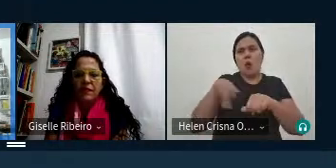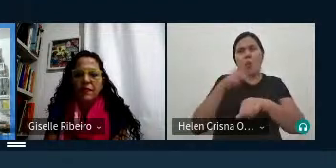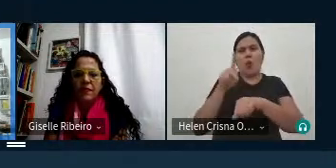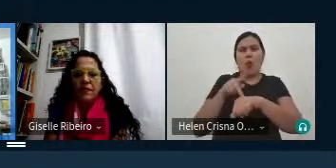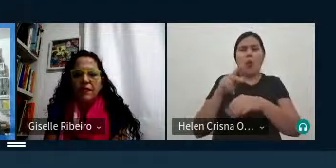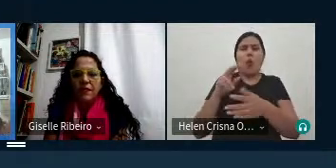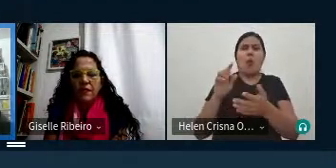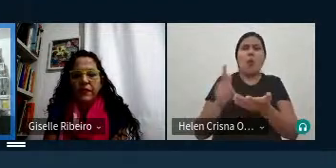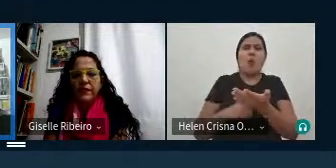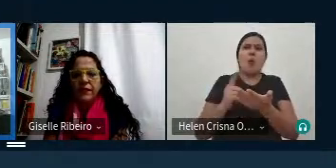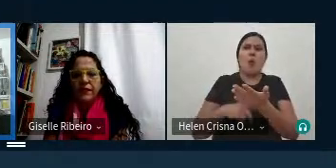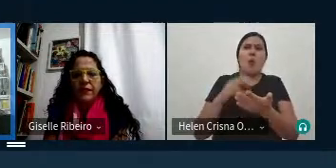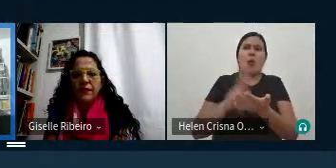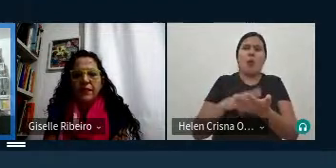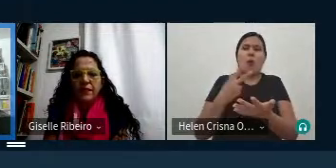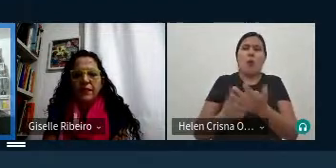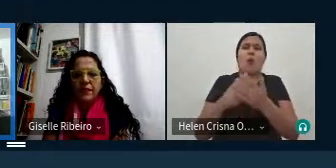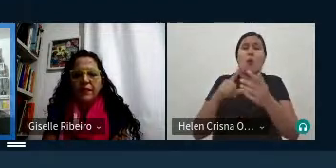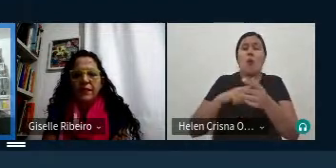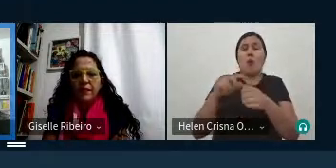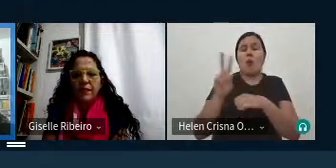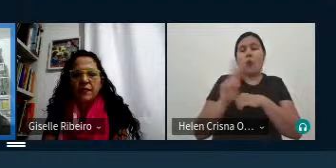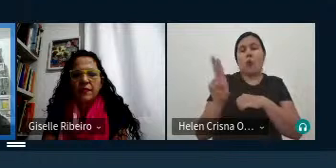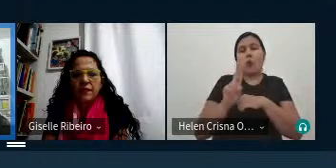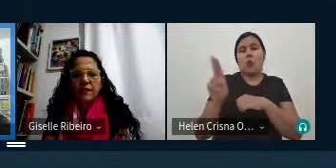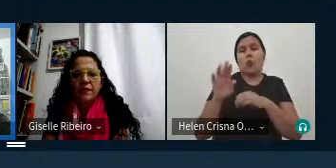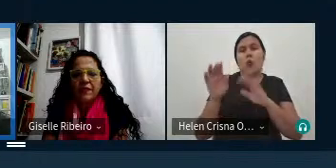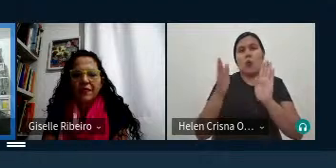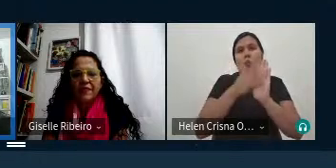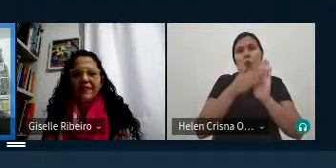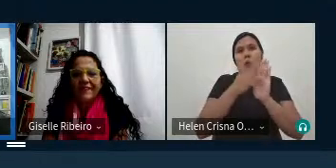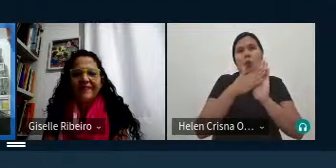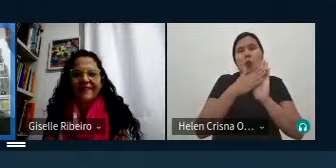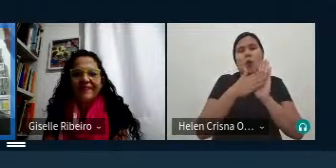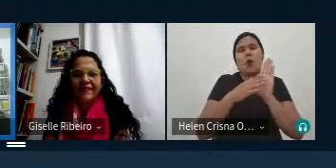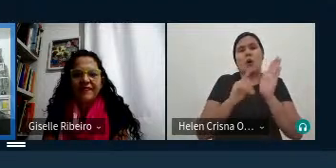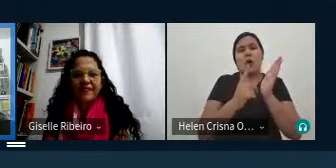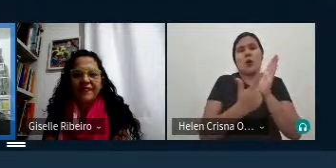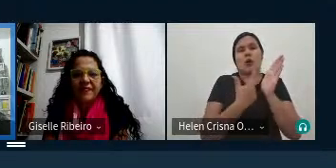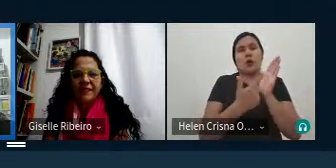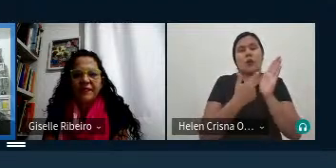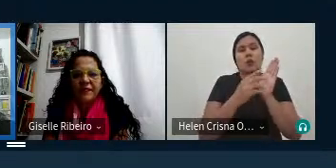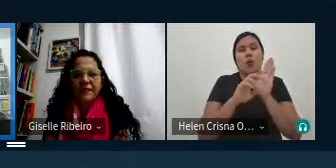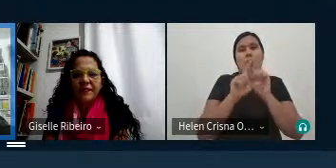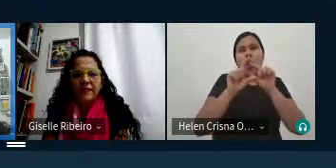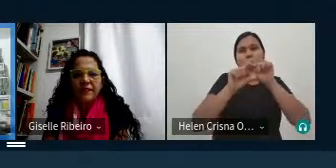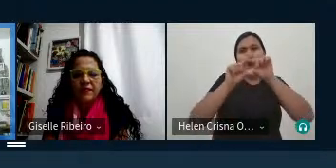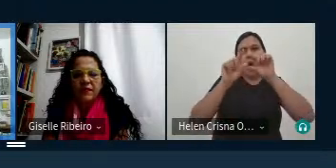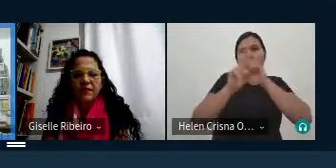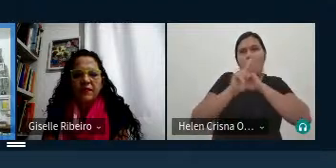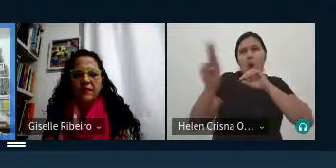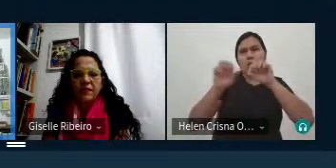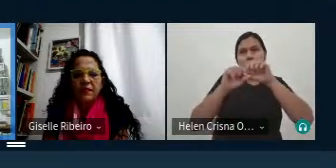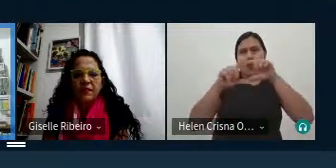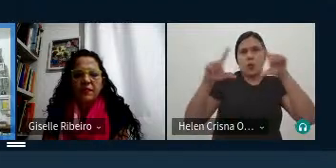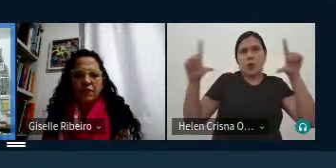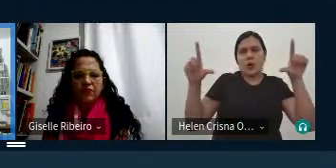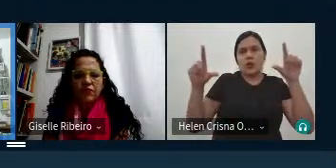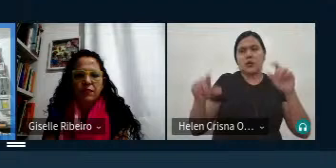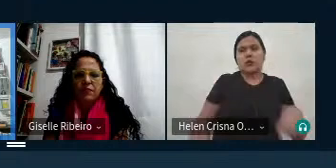traduzidas tinham o nome na capa do livro o nome tão grande quanto do